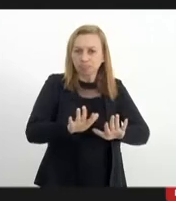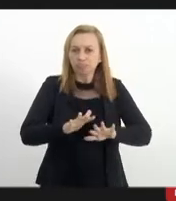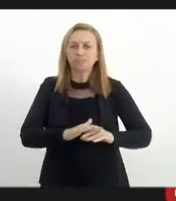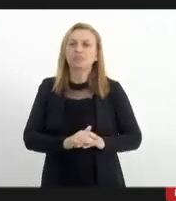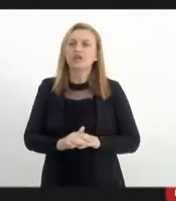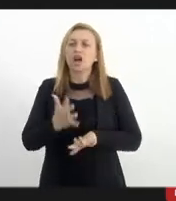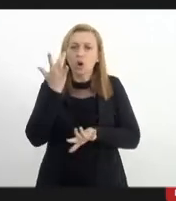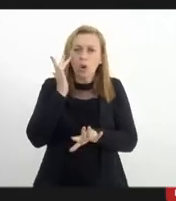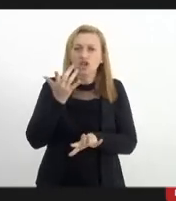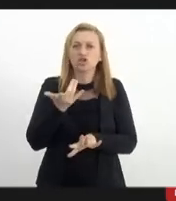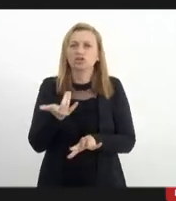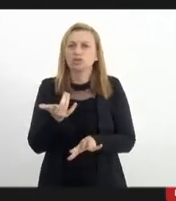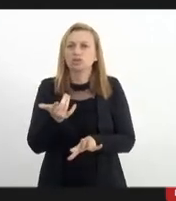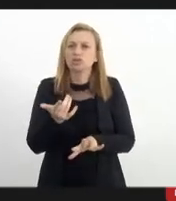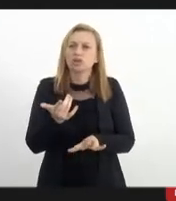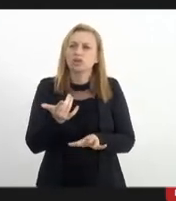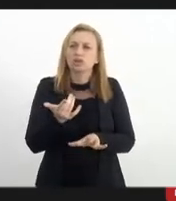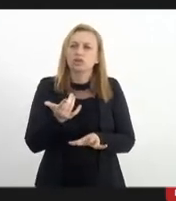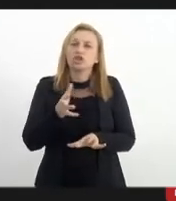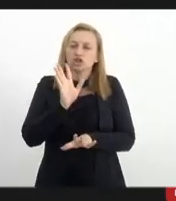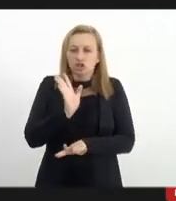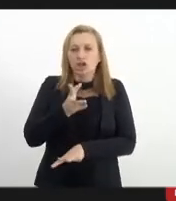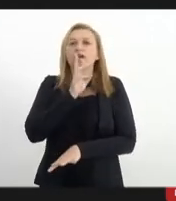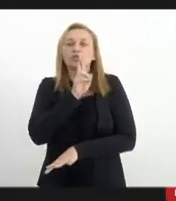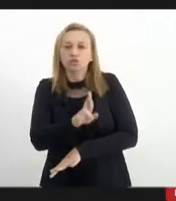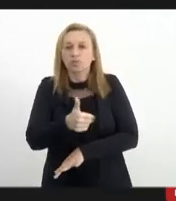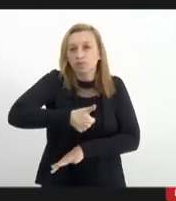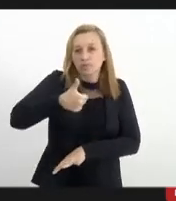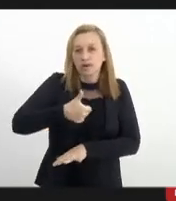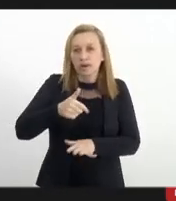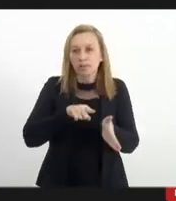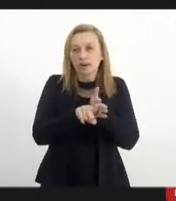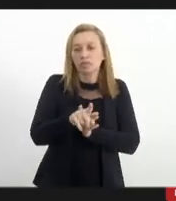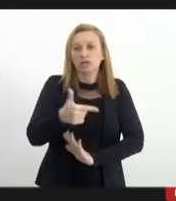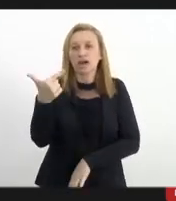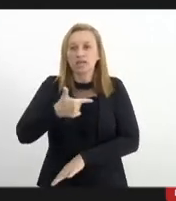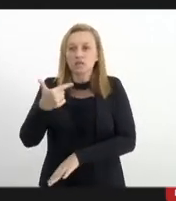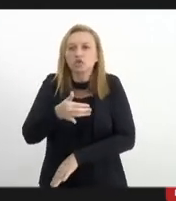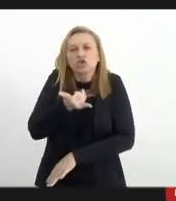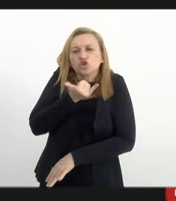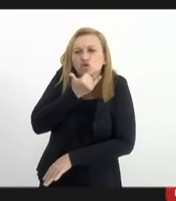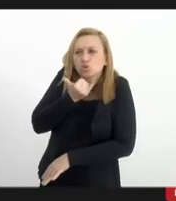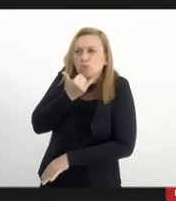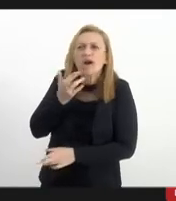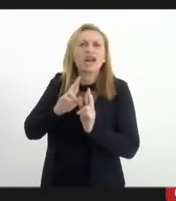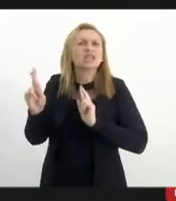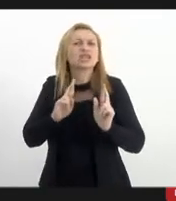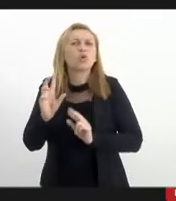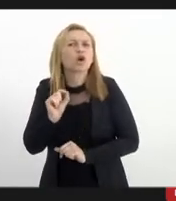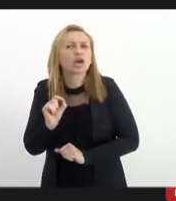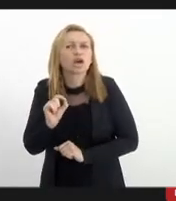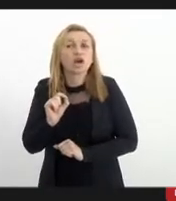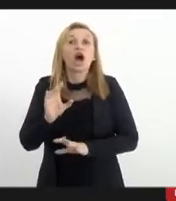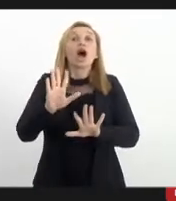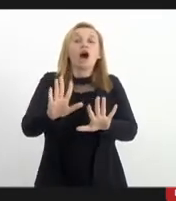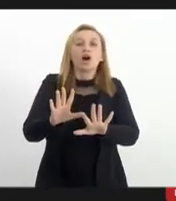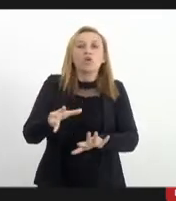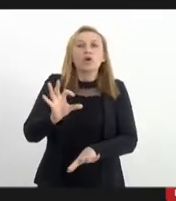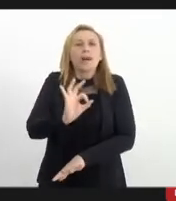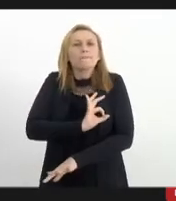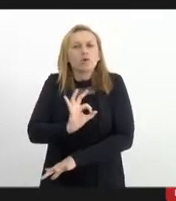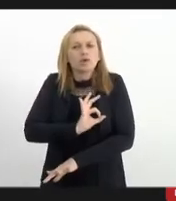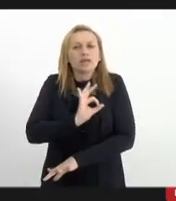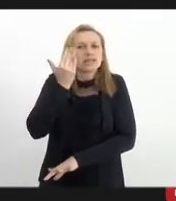Eu acho que talvez eu tenha, de alguma forma, respondido a primeira pergunta. A segunda pergunta, desculpa, foi com relação ao que a polícia entende pela